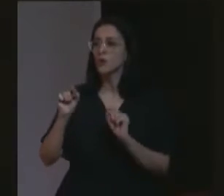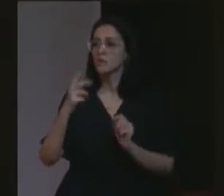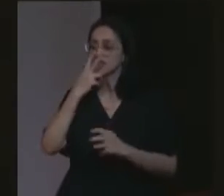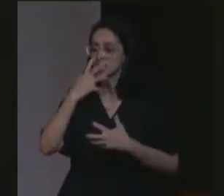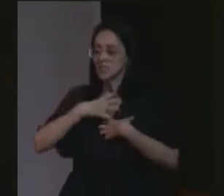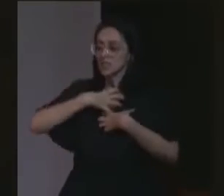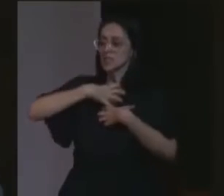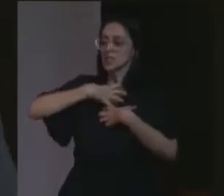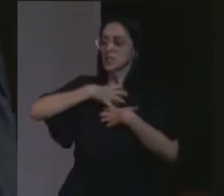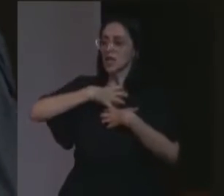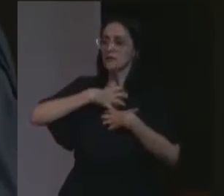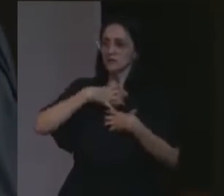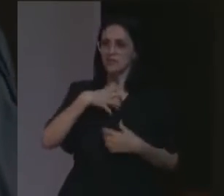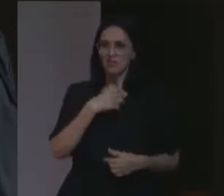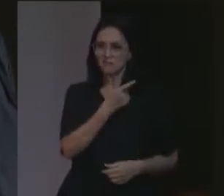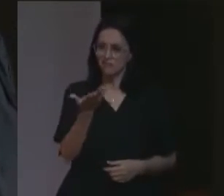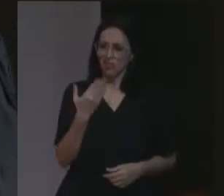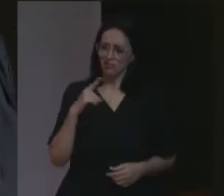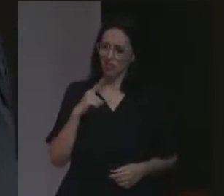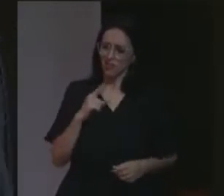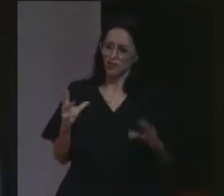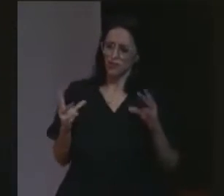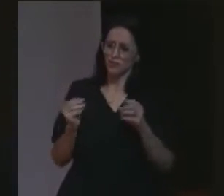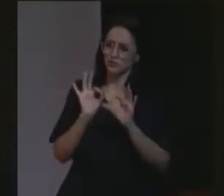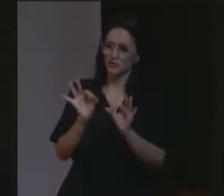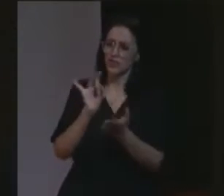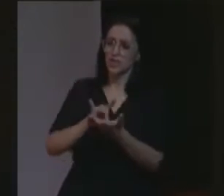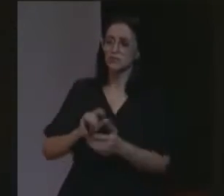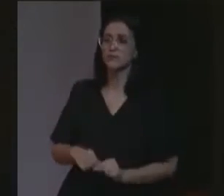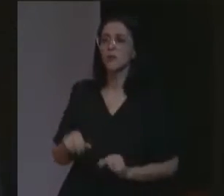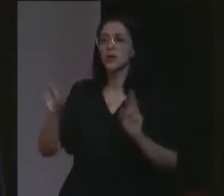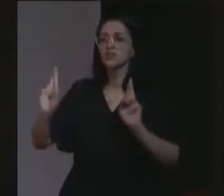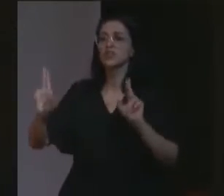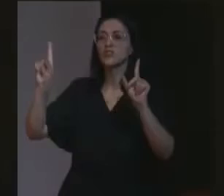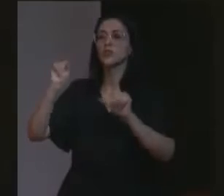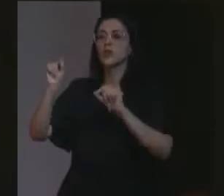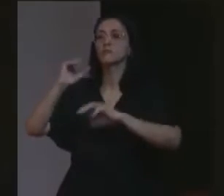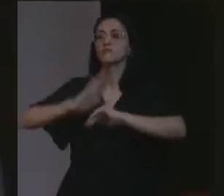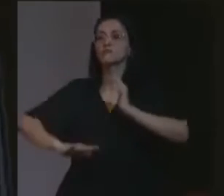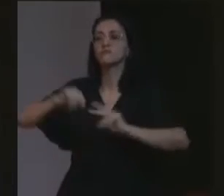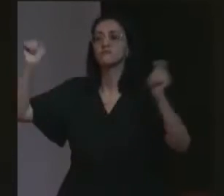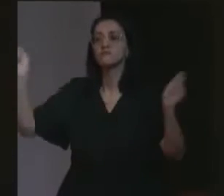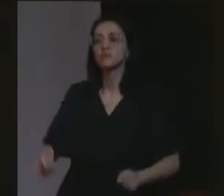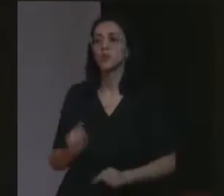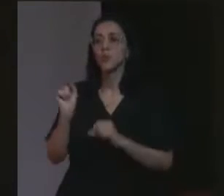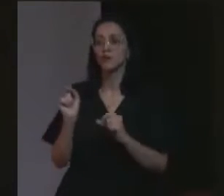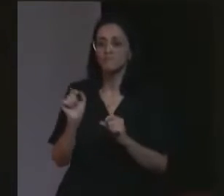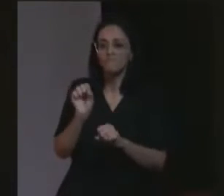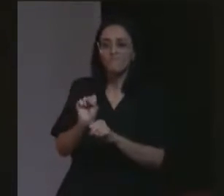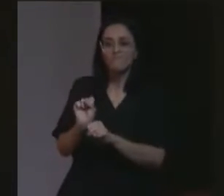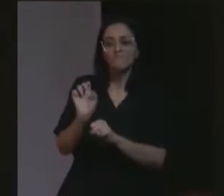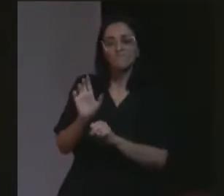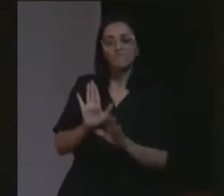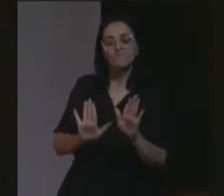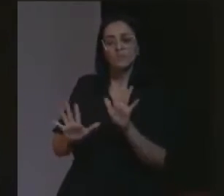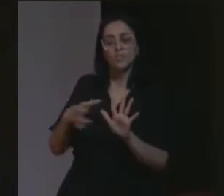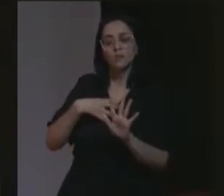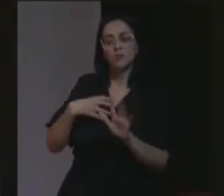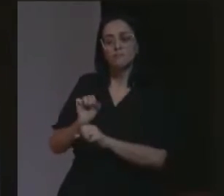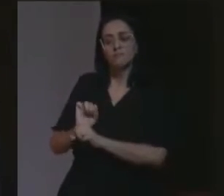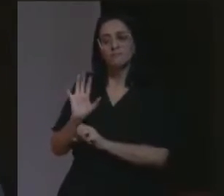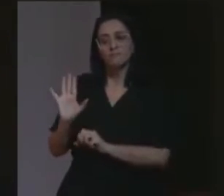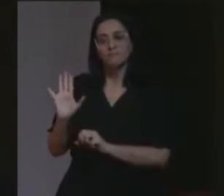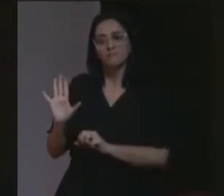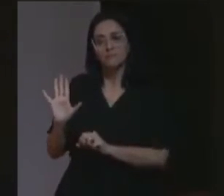sentimentos, porque os sentimentos todos nós temos, mas o que nos diferencia é a capacidade que nós temos de frear esses sentimentos